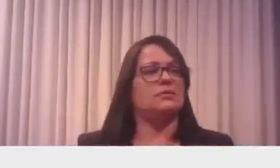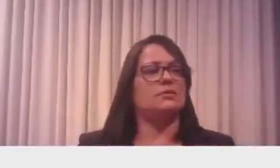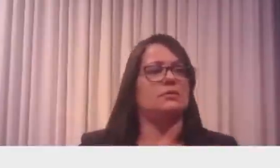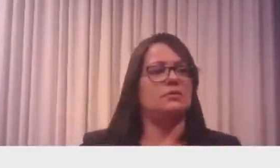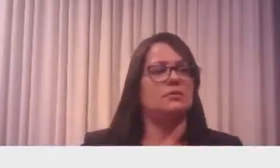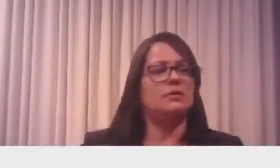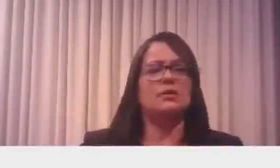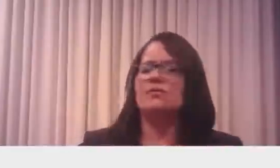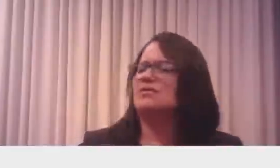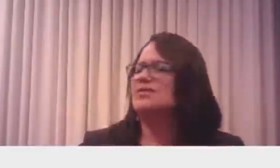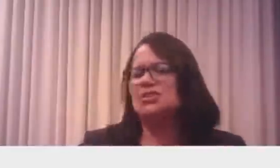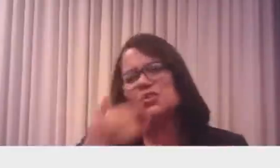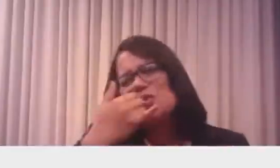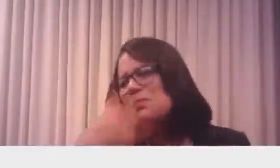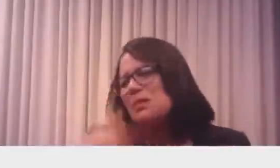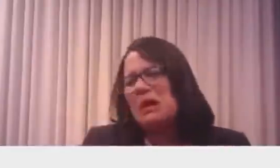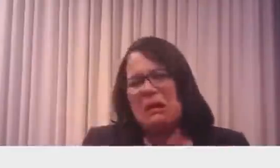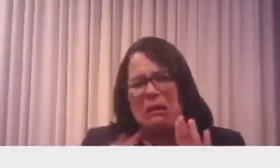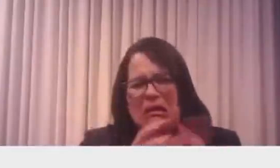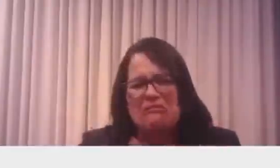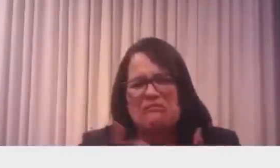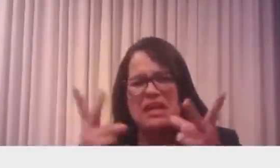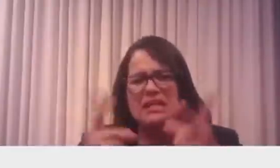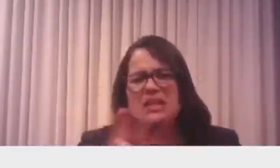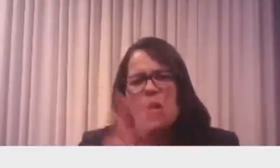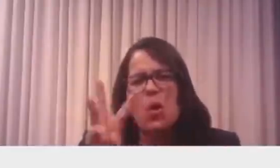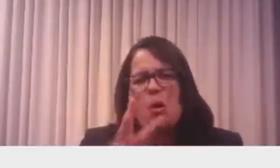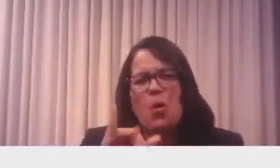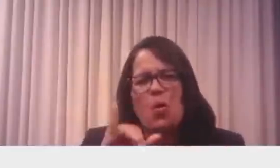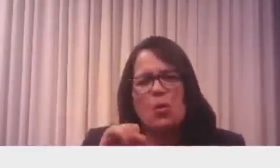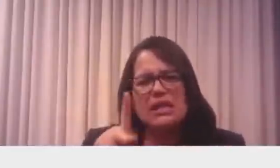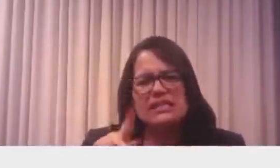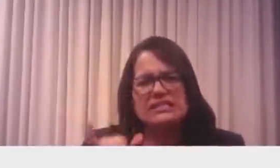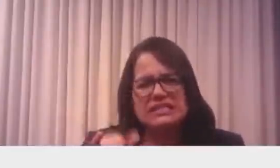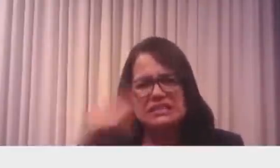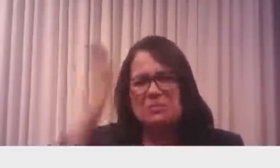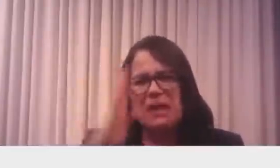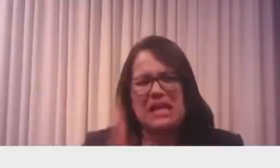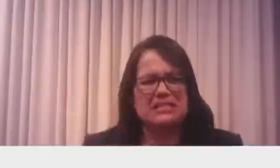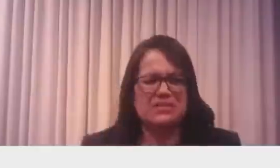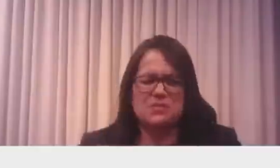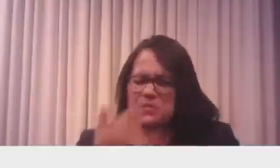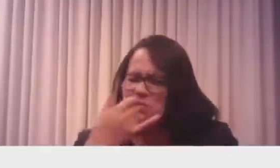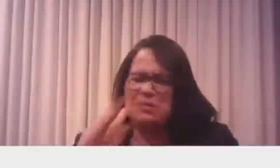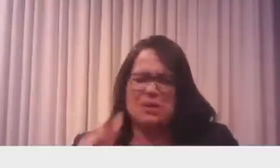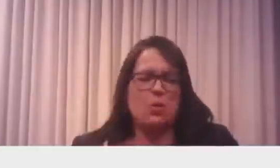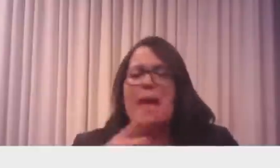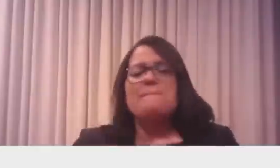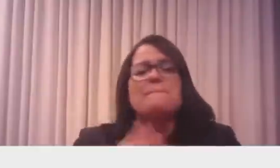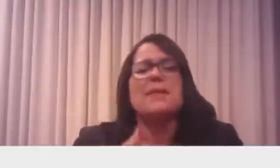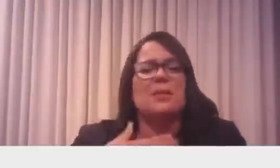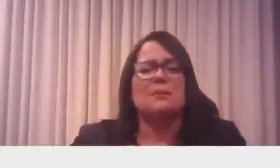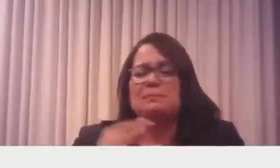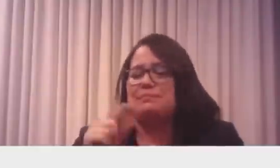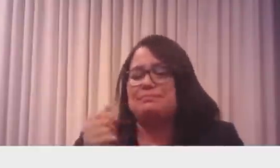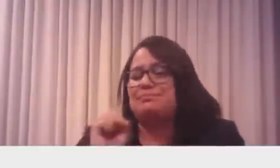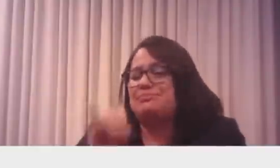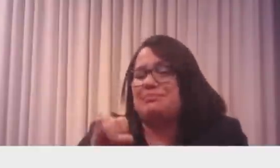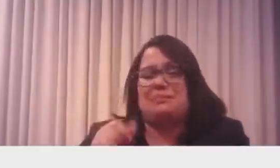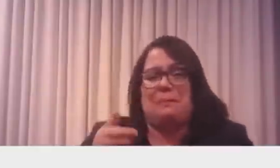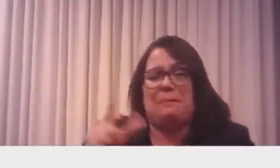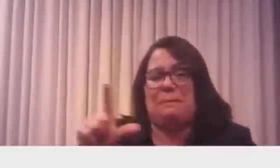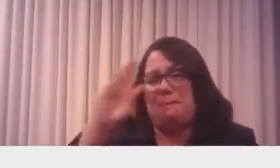não está na minha prioridade a gente facilitar a entrada de whisky no Brasil. Isso não é um negócio que o governo deve